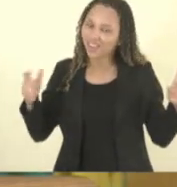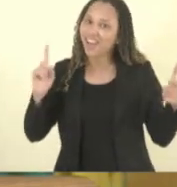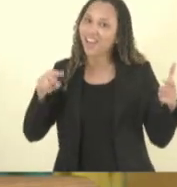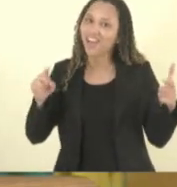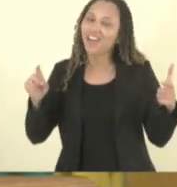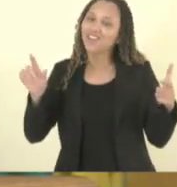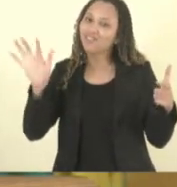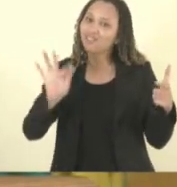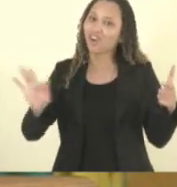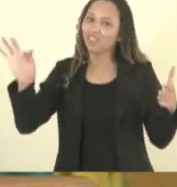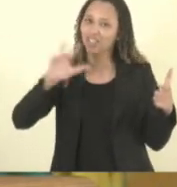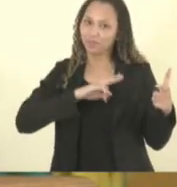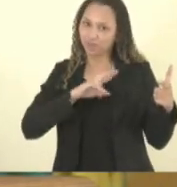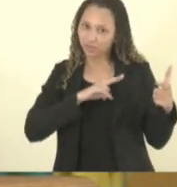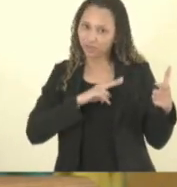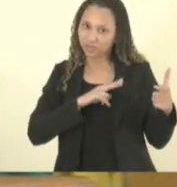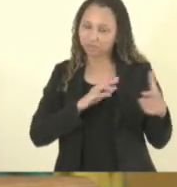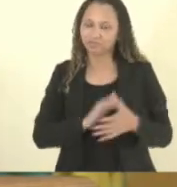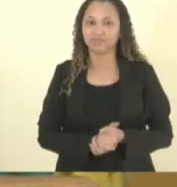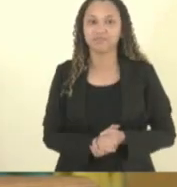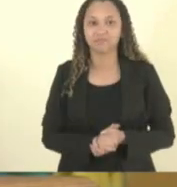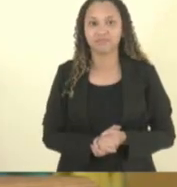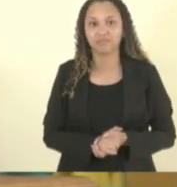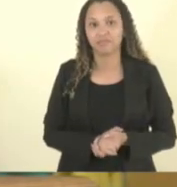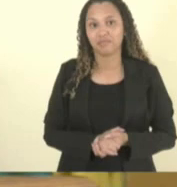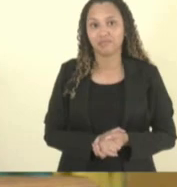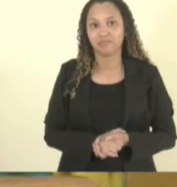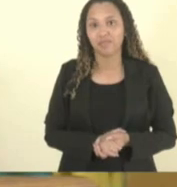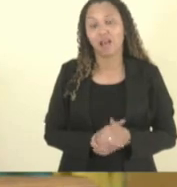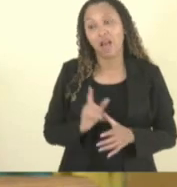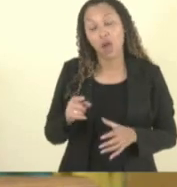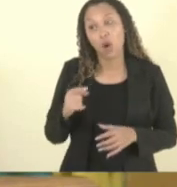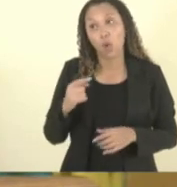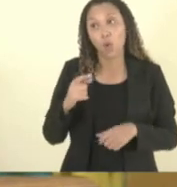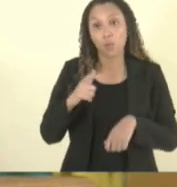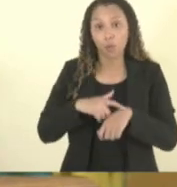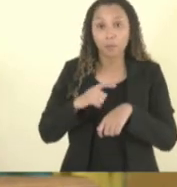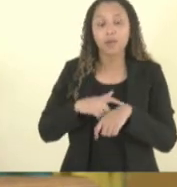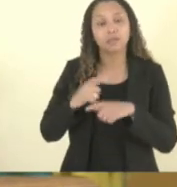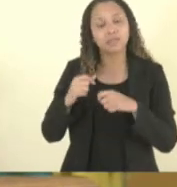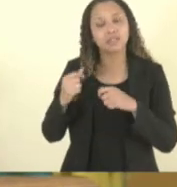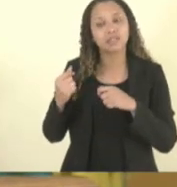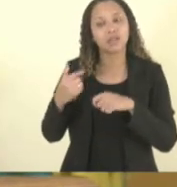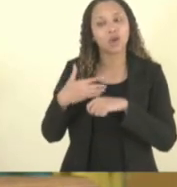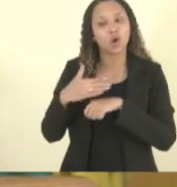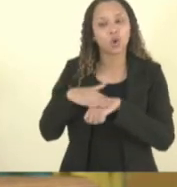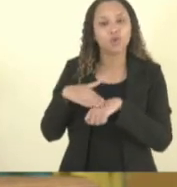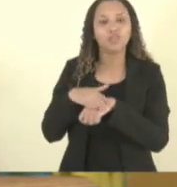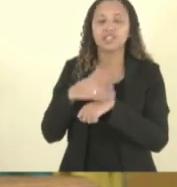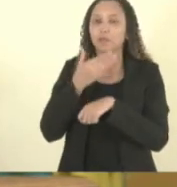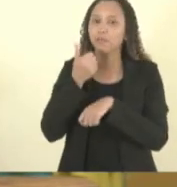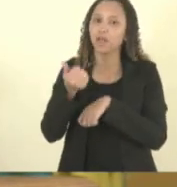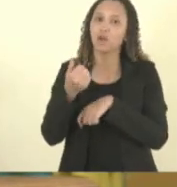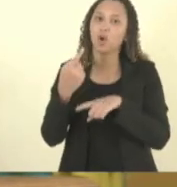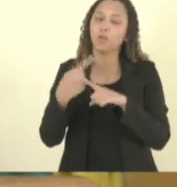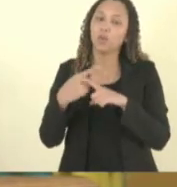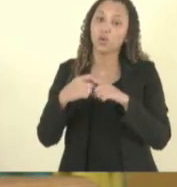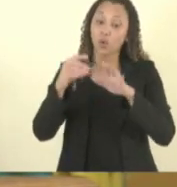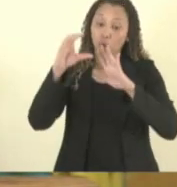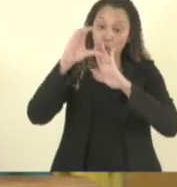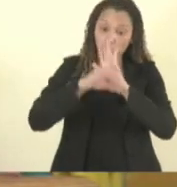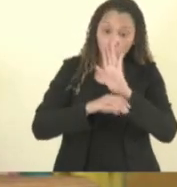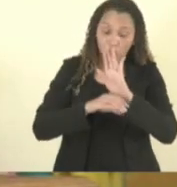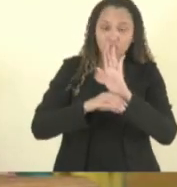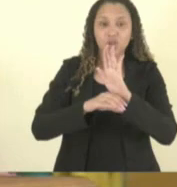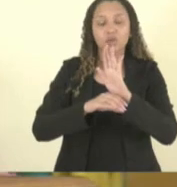faculdades privadas acho que é um momento de estreitar essas relações porque o currículo que a